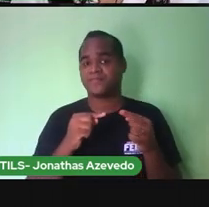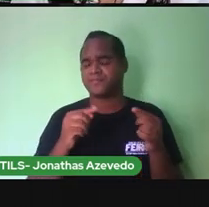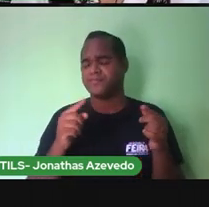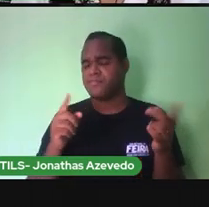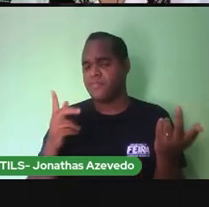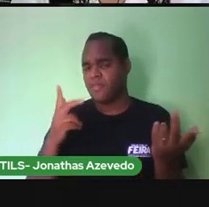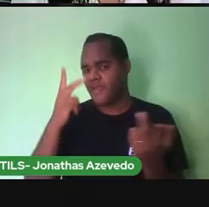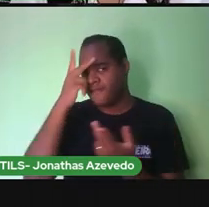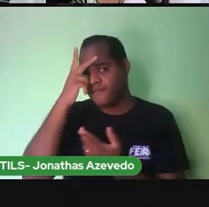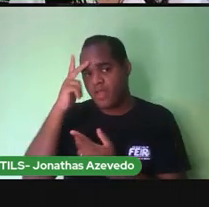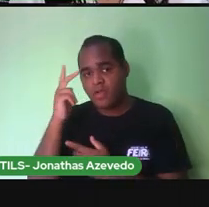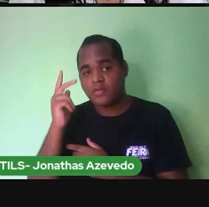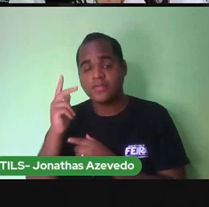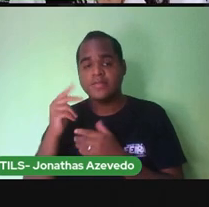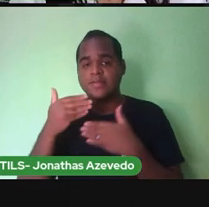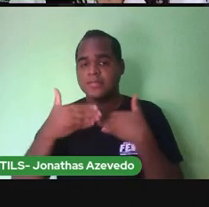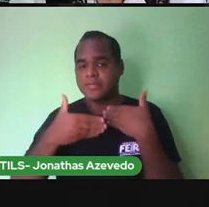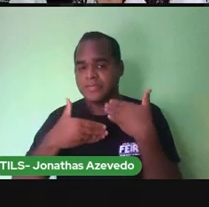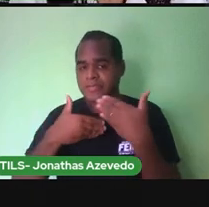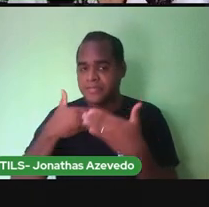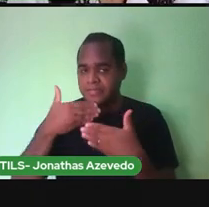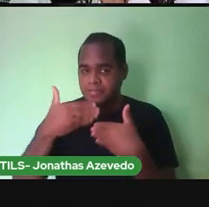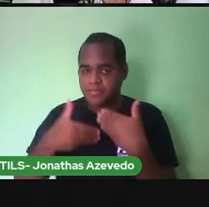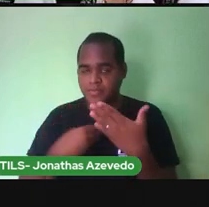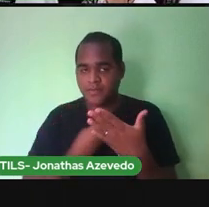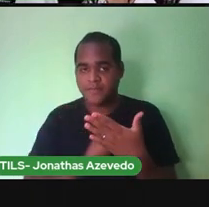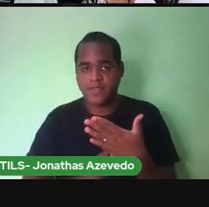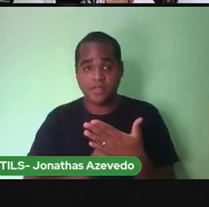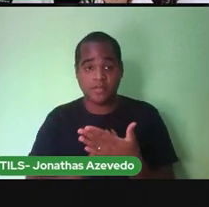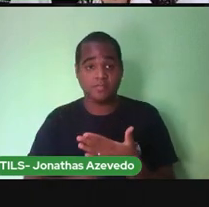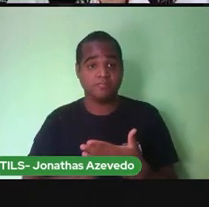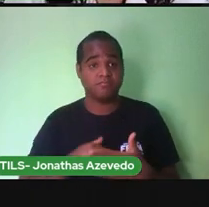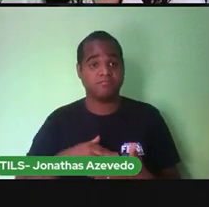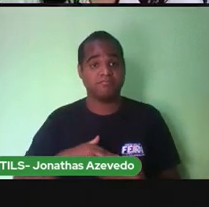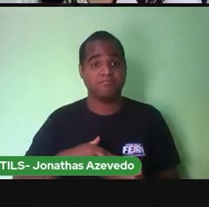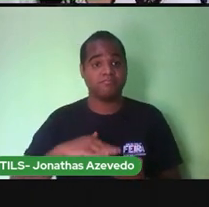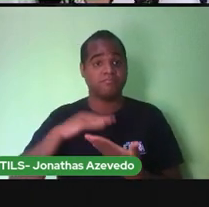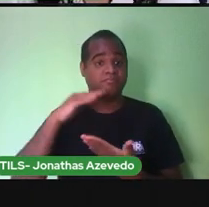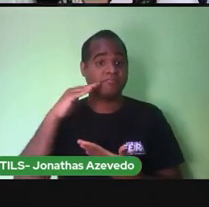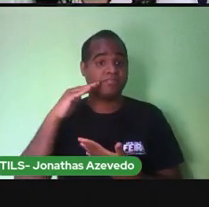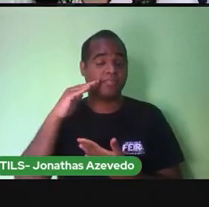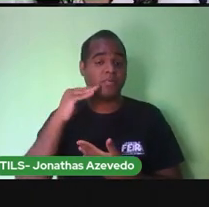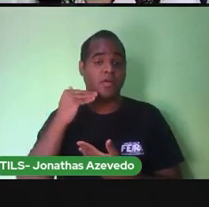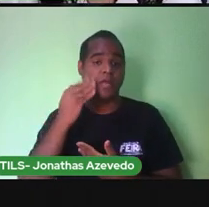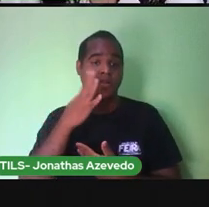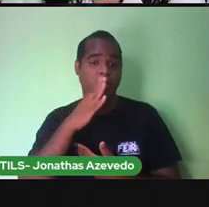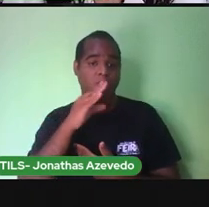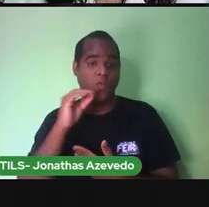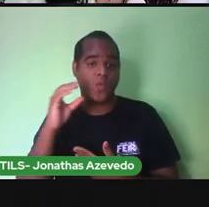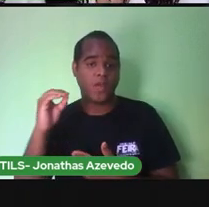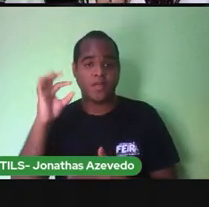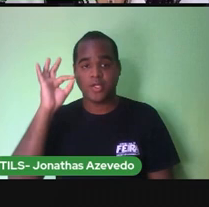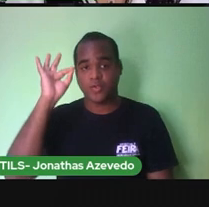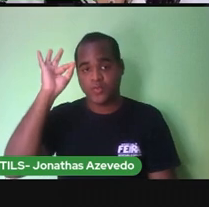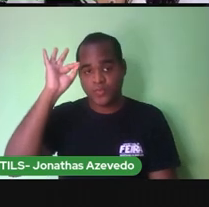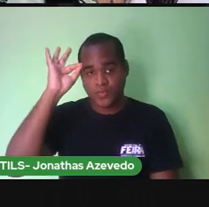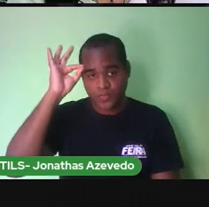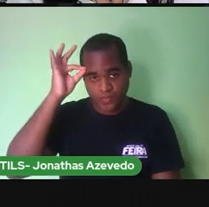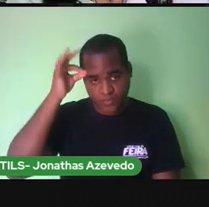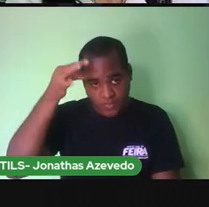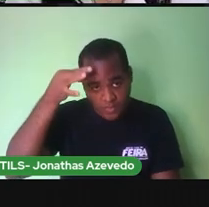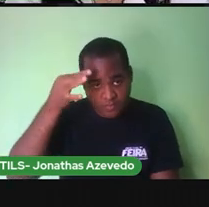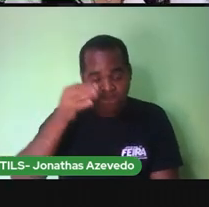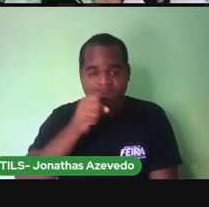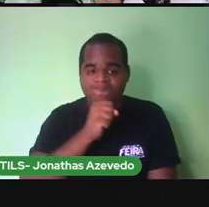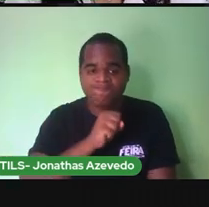Nós estudamos as fases da nossa vida, de infância, adolescente, a fase adulta